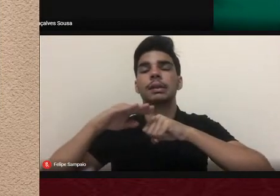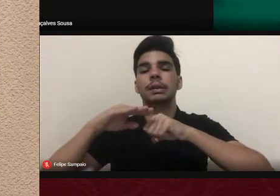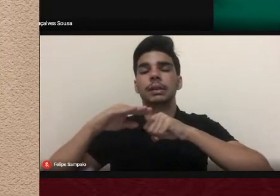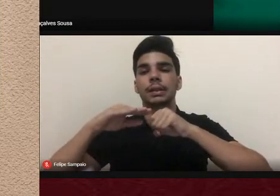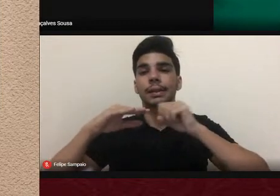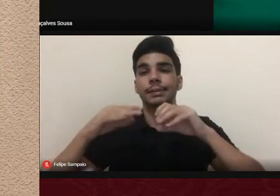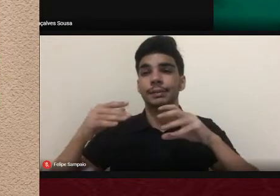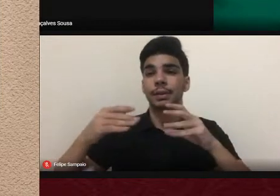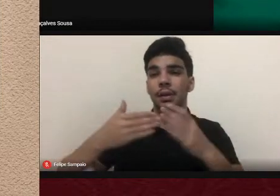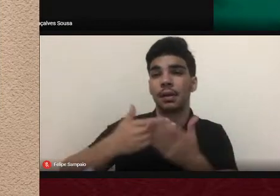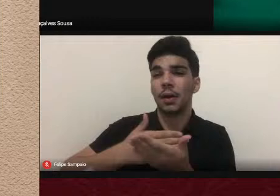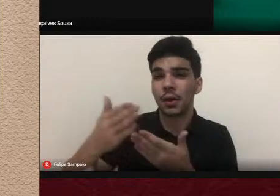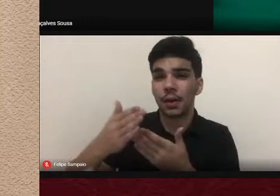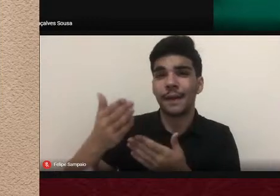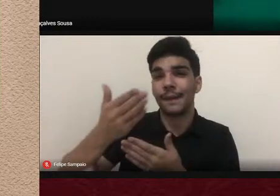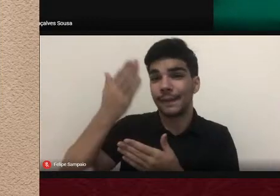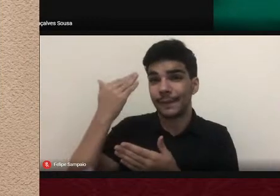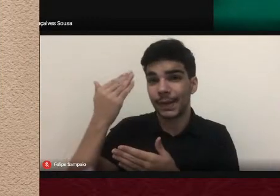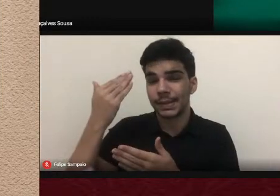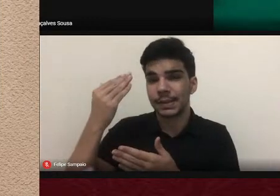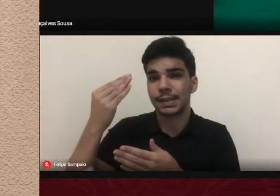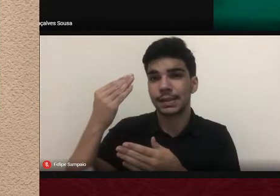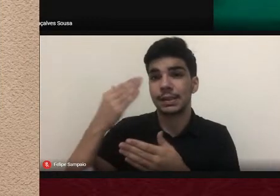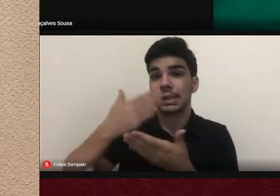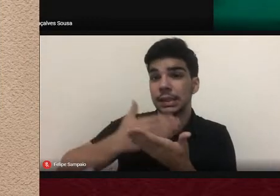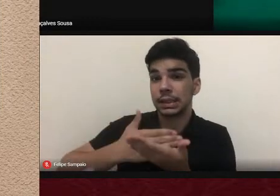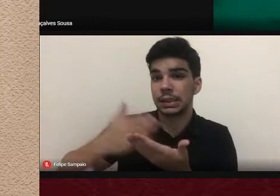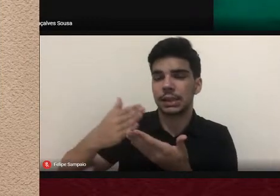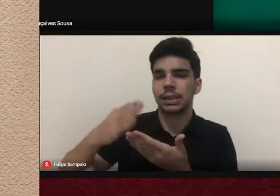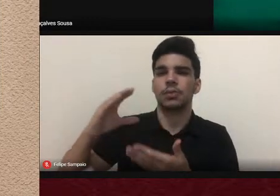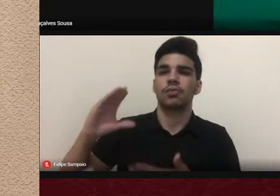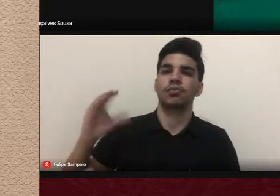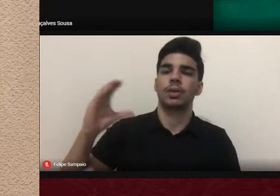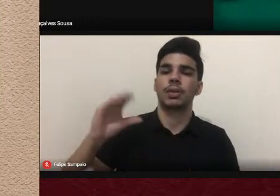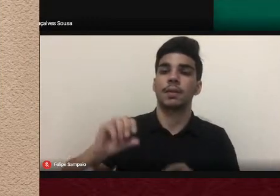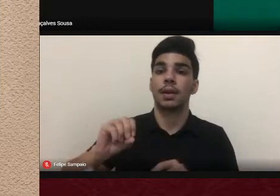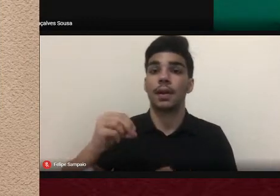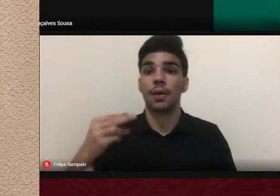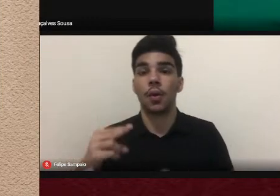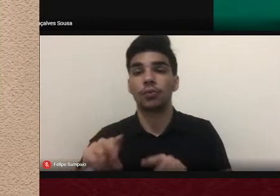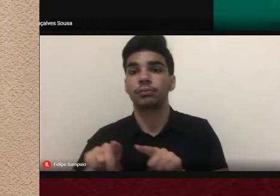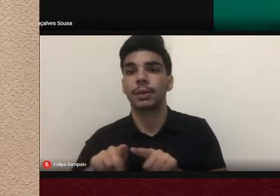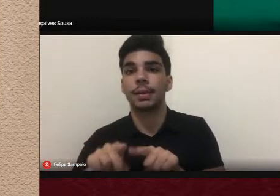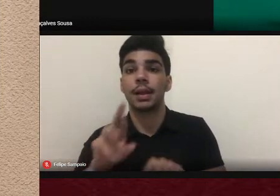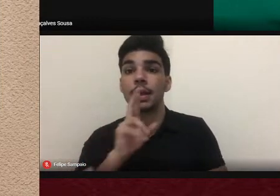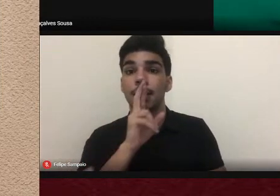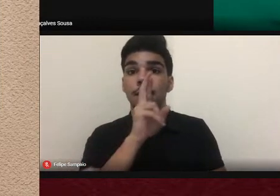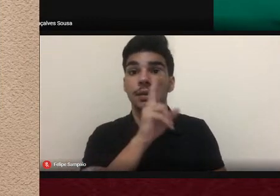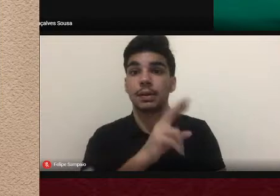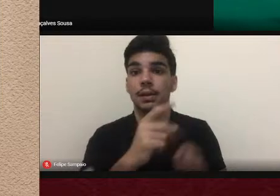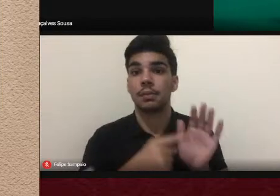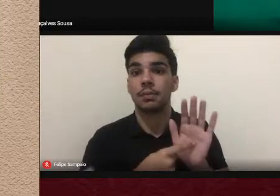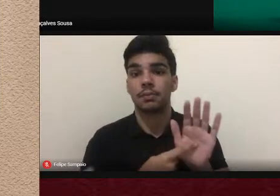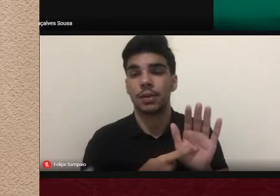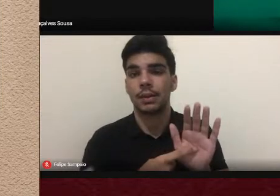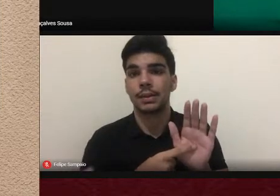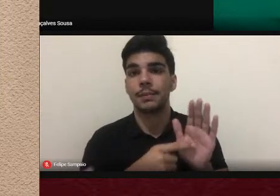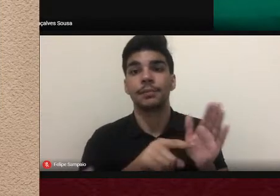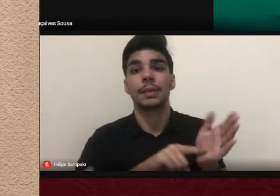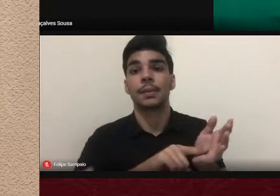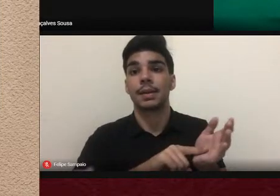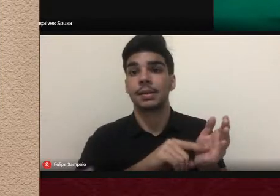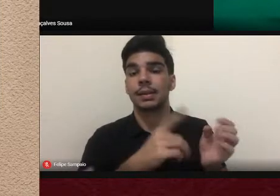estudos de iniciação científica aos que apresentam resultados de pesquisa de estágio de pós-doutorado os quais